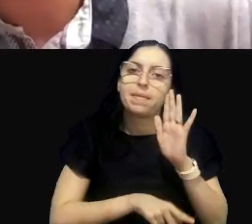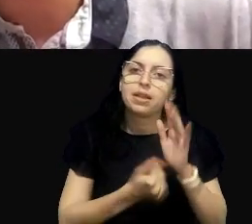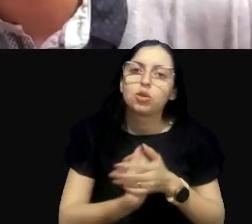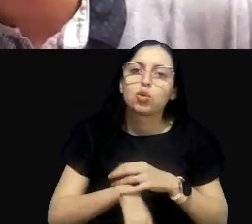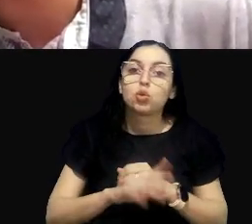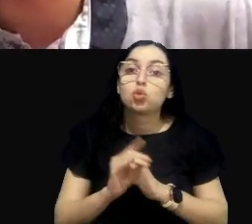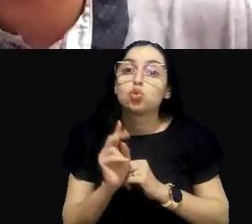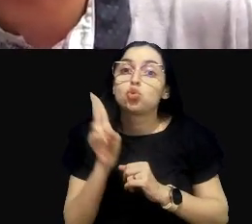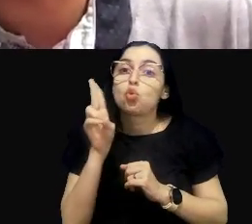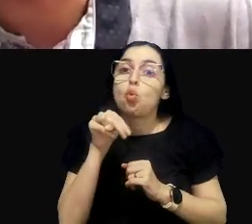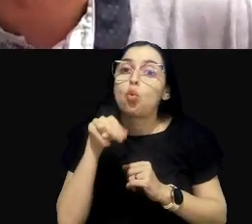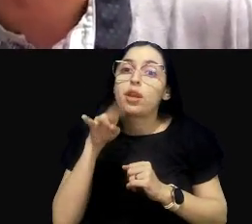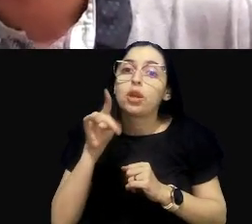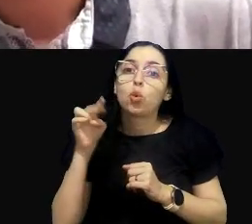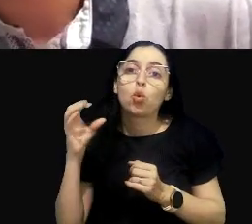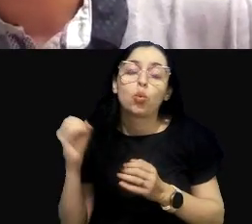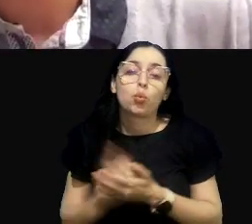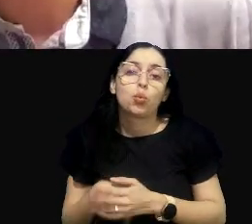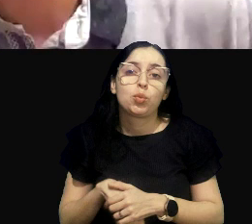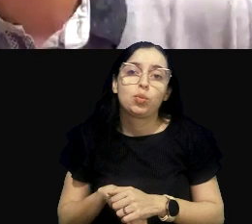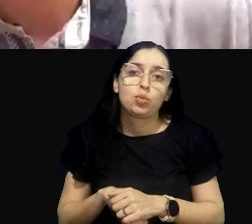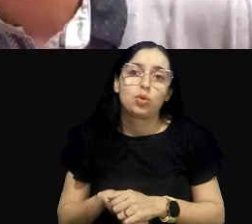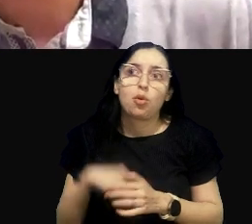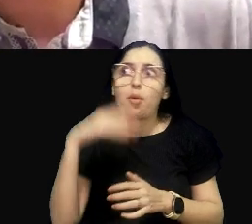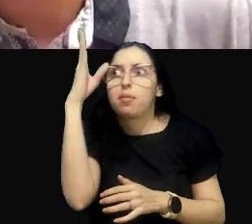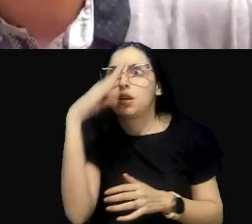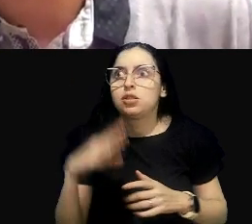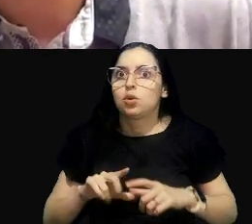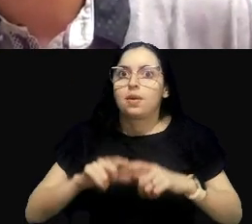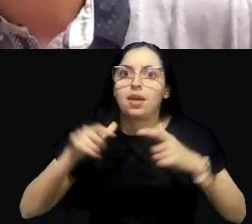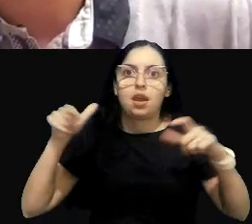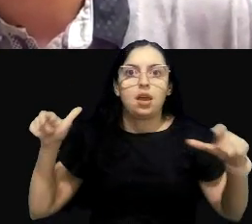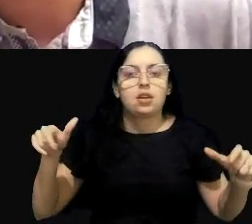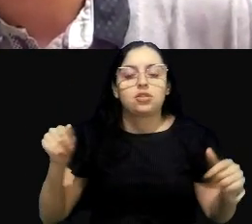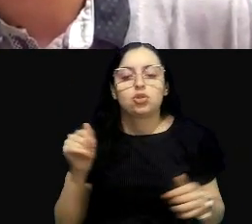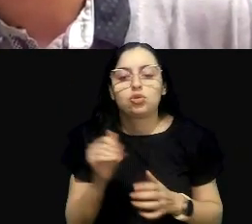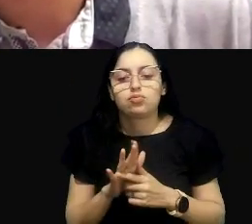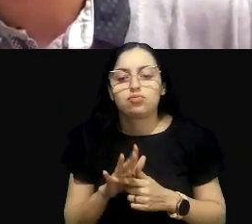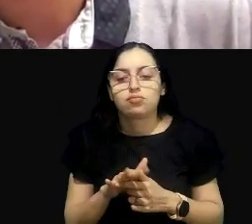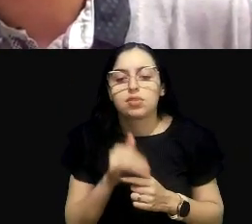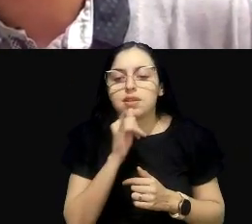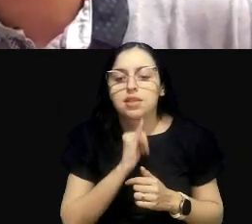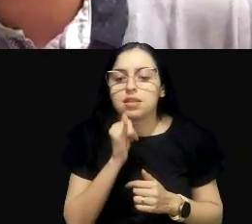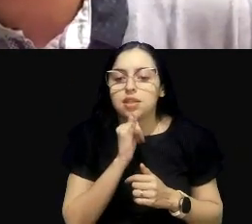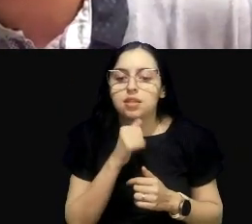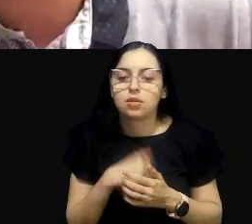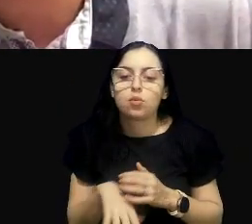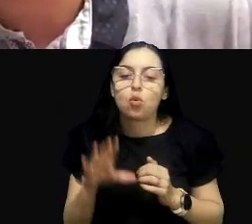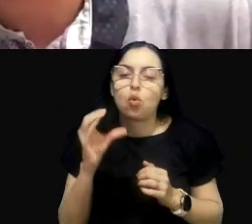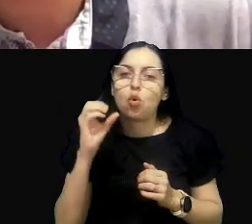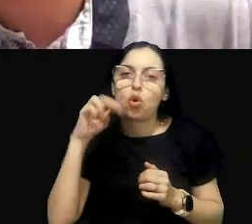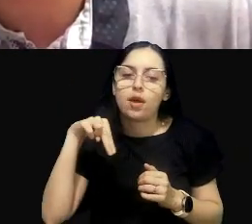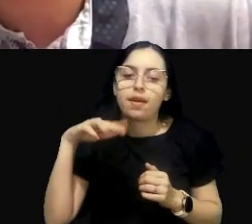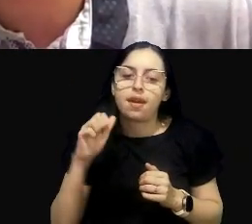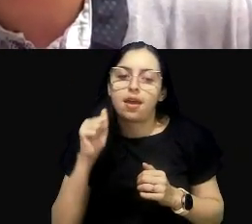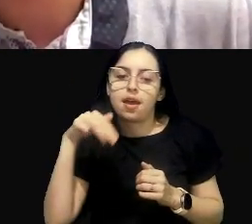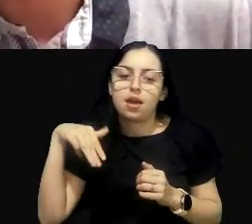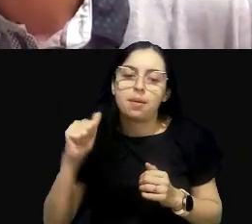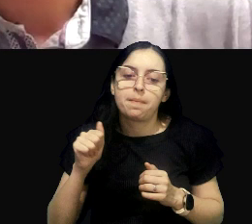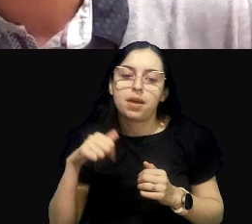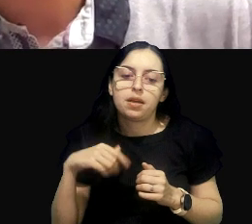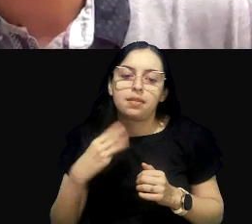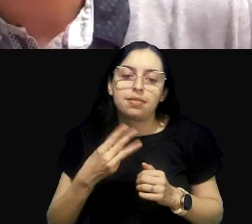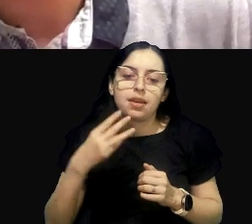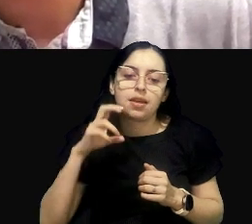país imenso como o Brasil. Então, para ilustrar essa minha fala, eu trago o caso da resolução CONAMA, 357, de 2005,